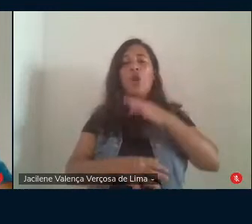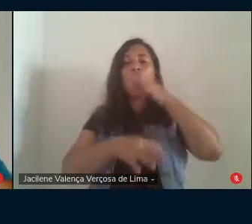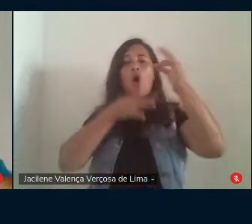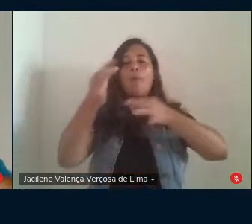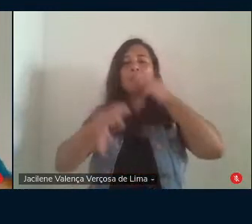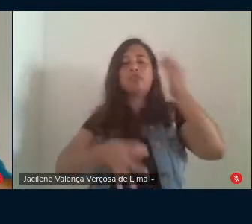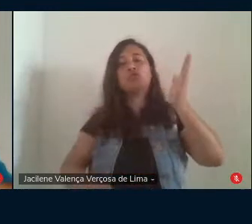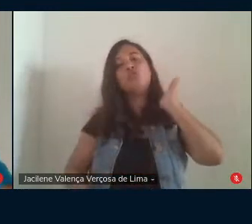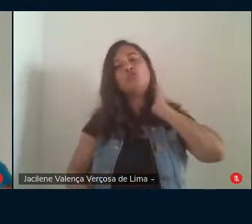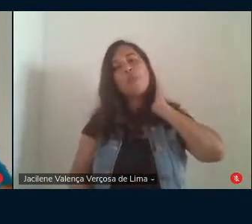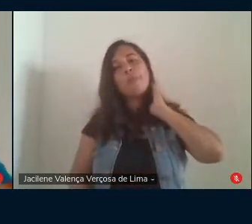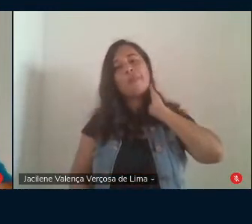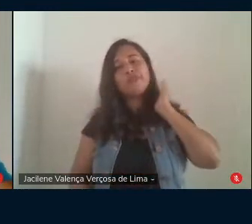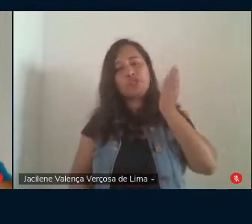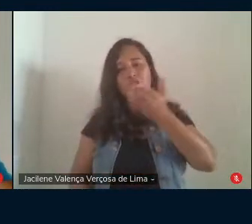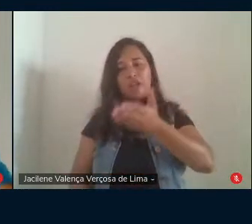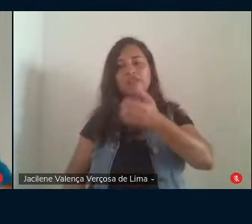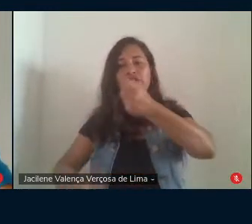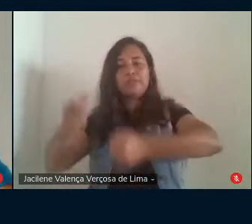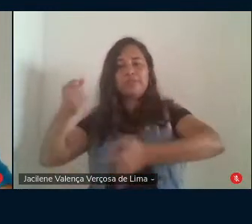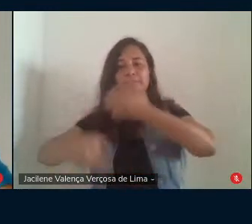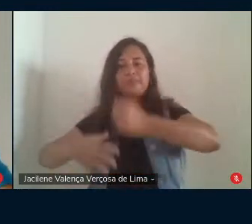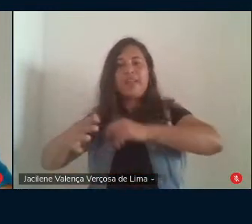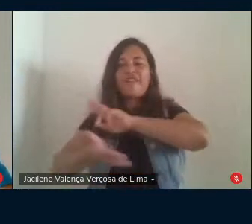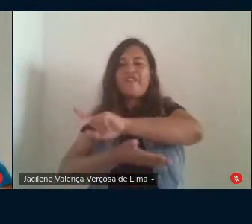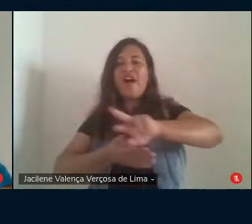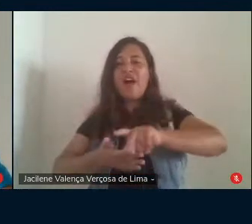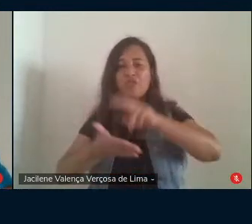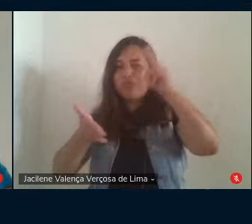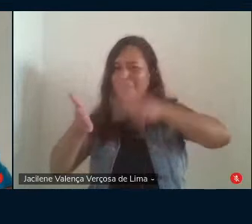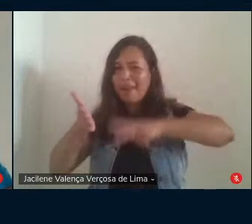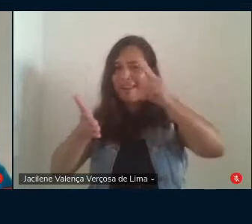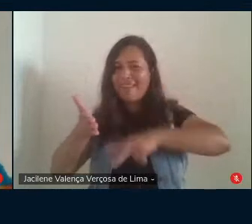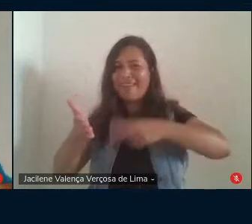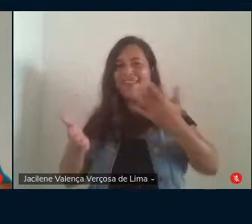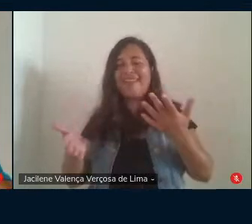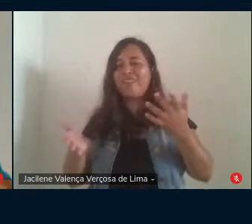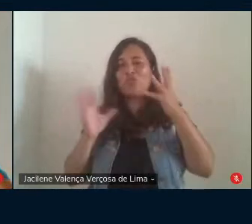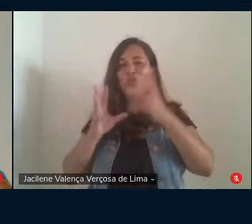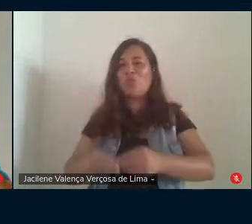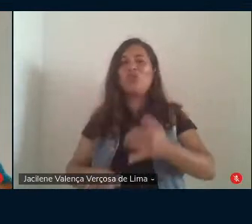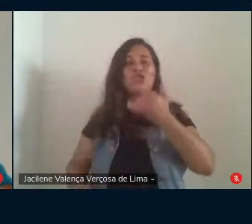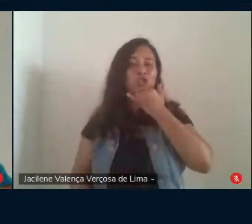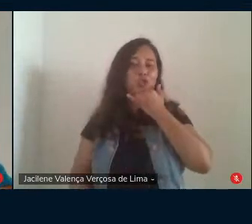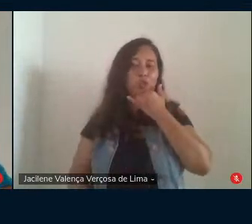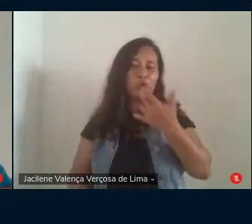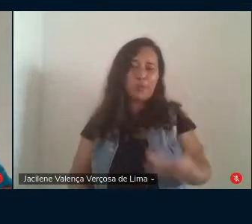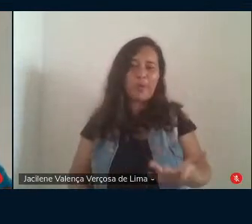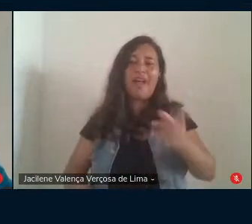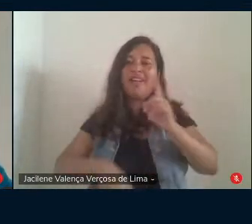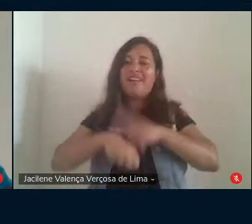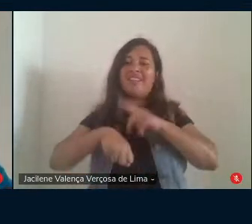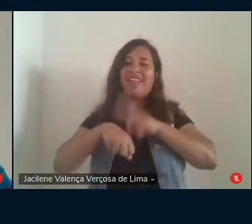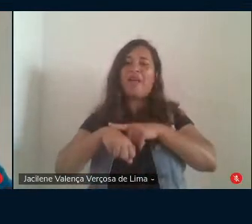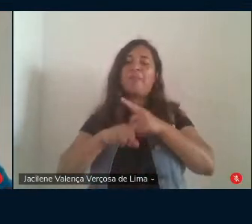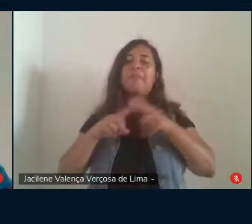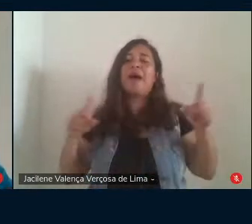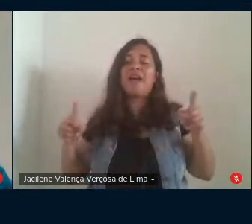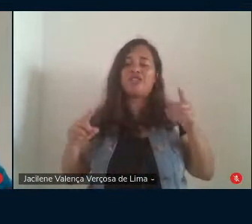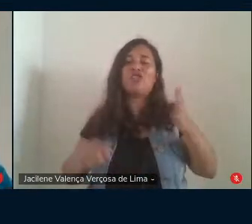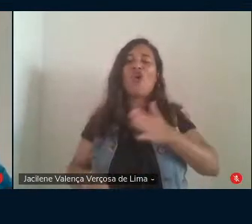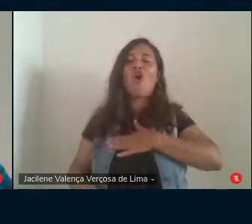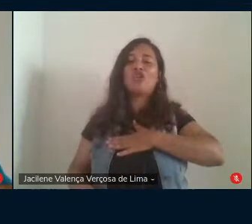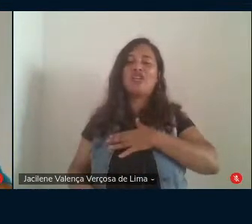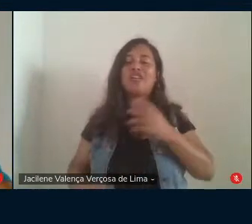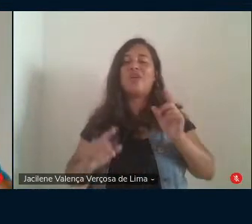chat que são vários não dá para ler todos eu peço desculpas a vocês em função do tempo mas gostaria de